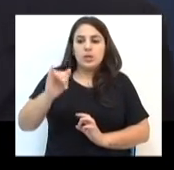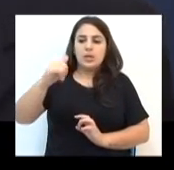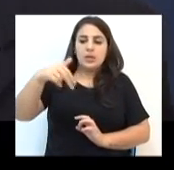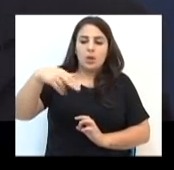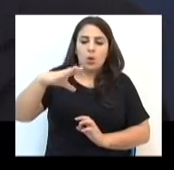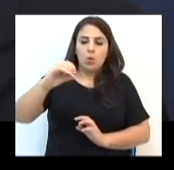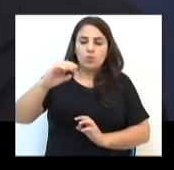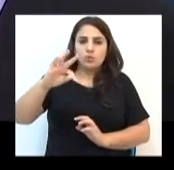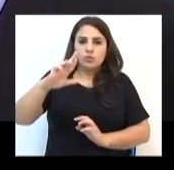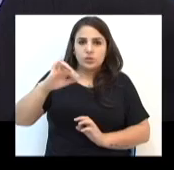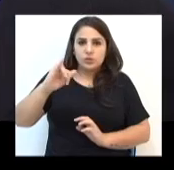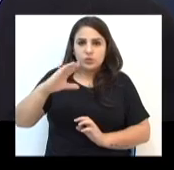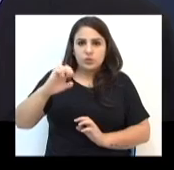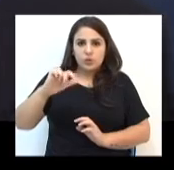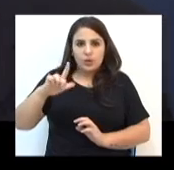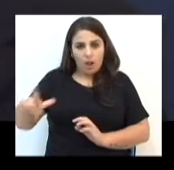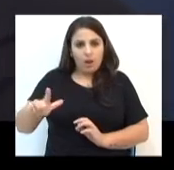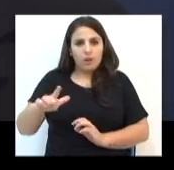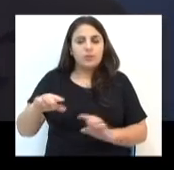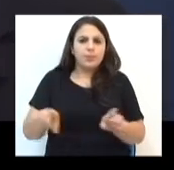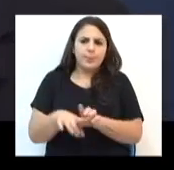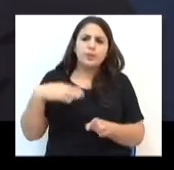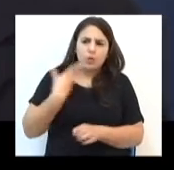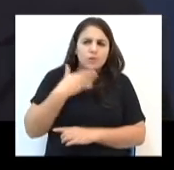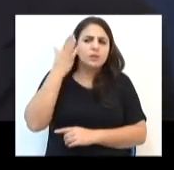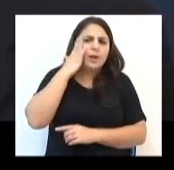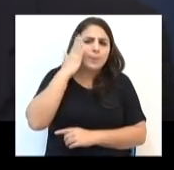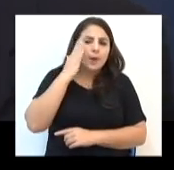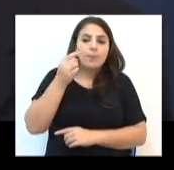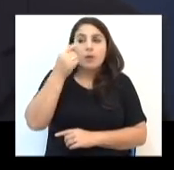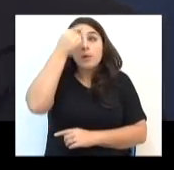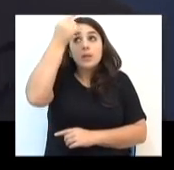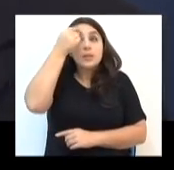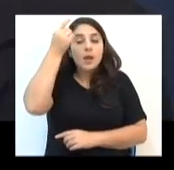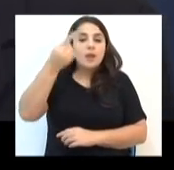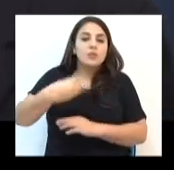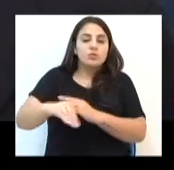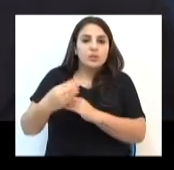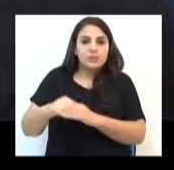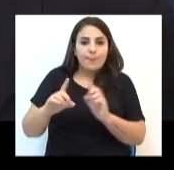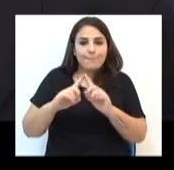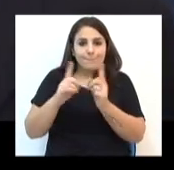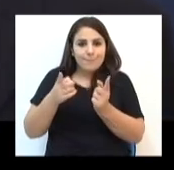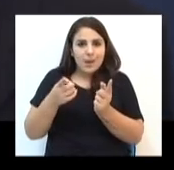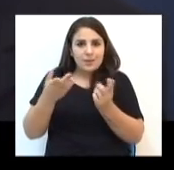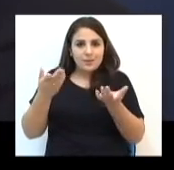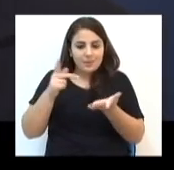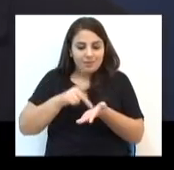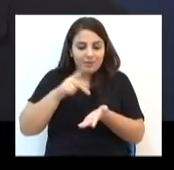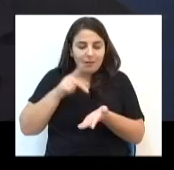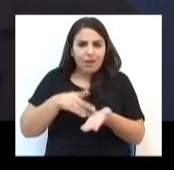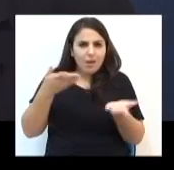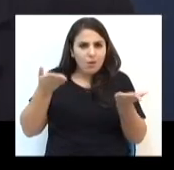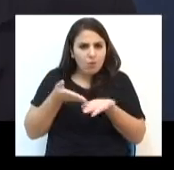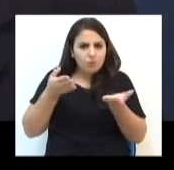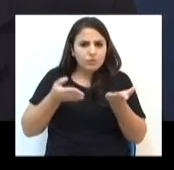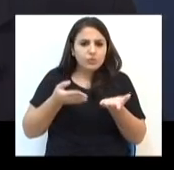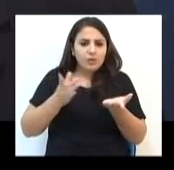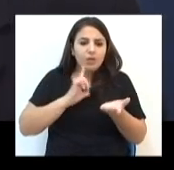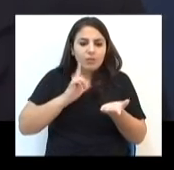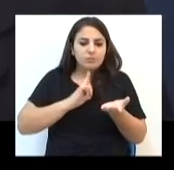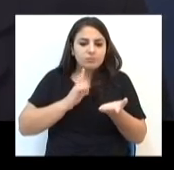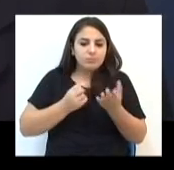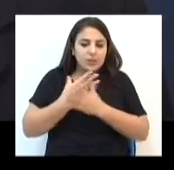inconstitucional. As indicações, nós sabemos, passam como uma ideia, município, mas, na verdade, hoje geraria,